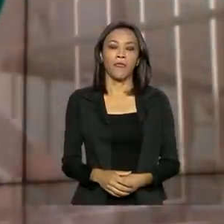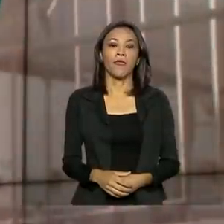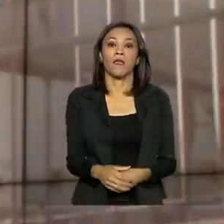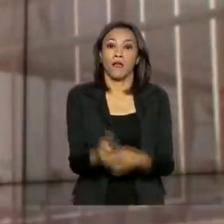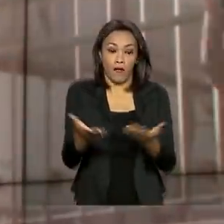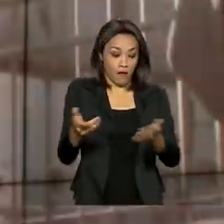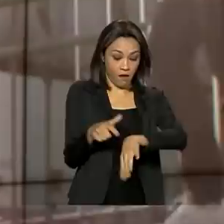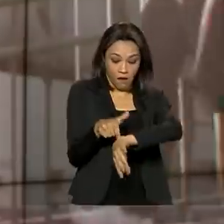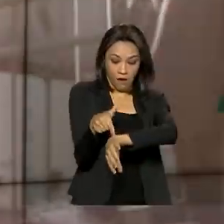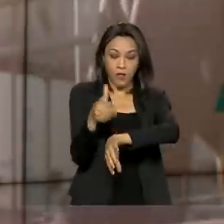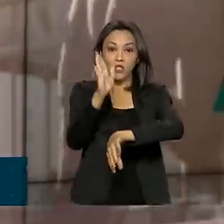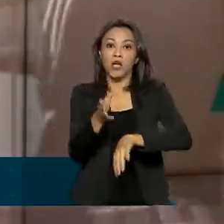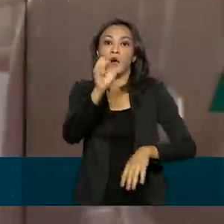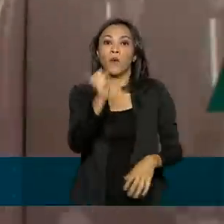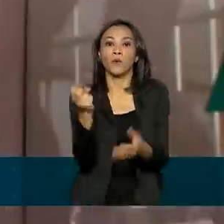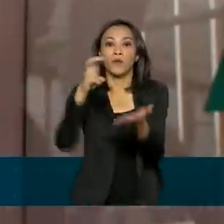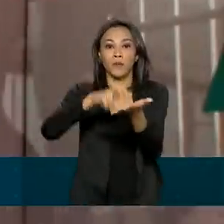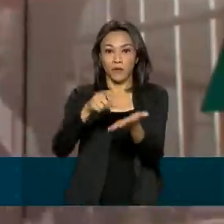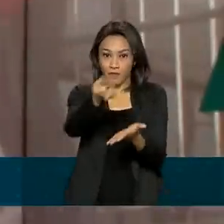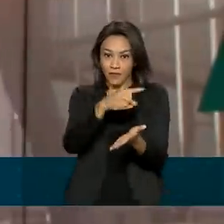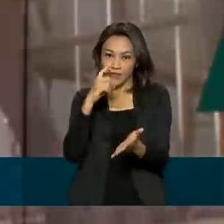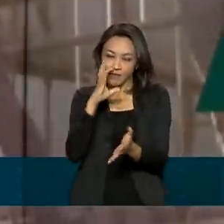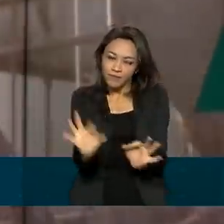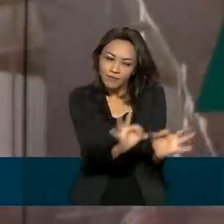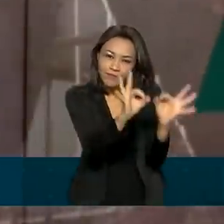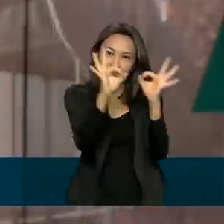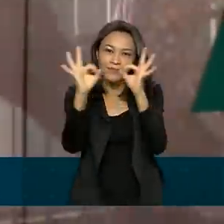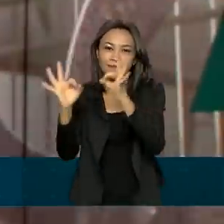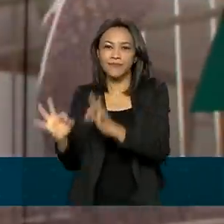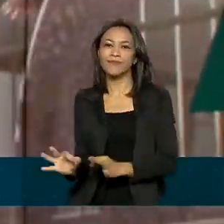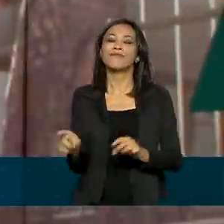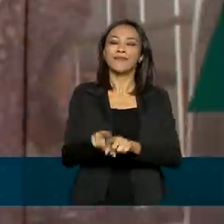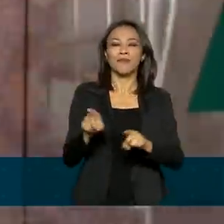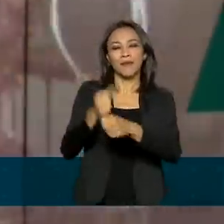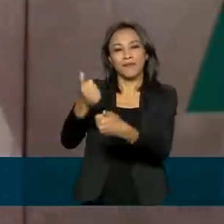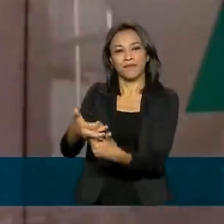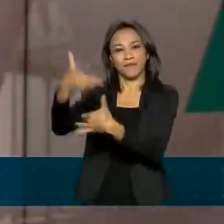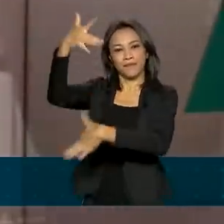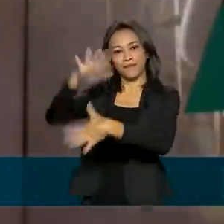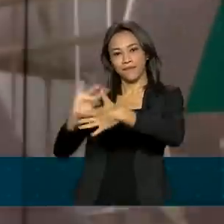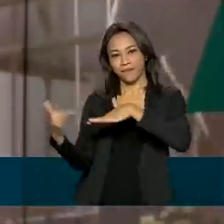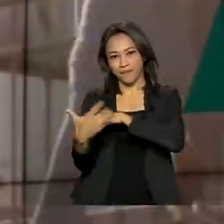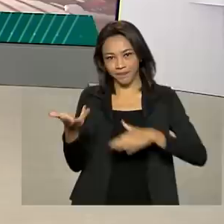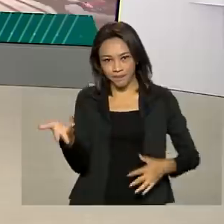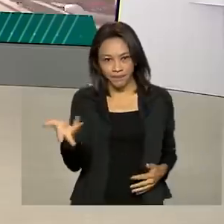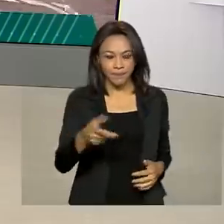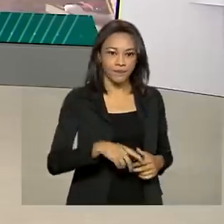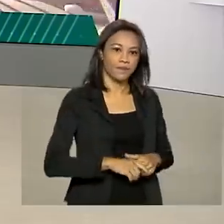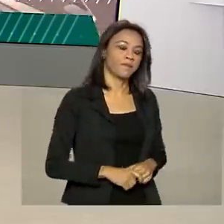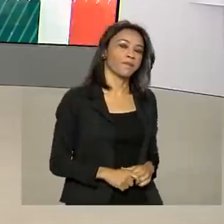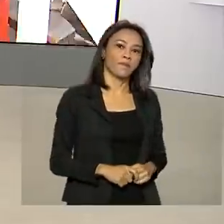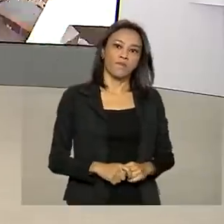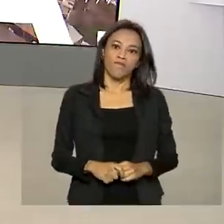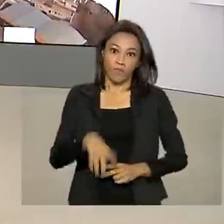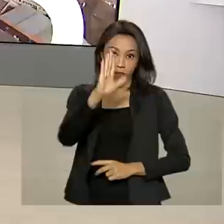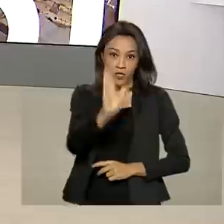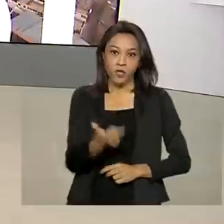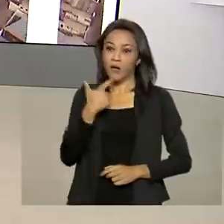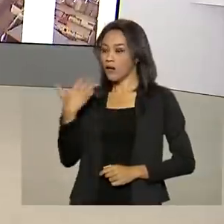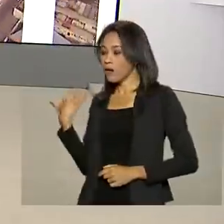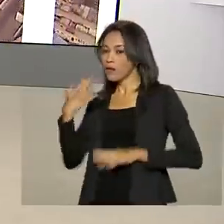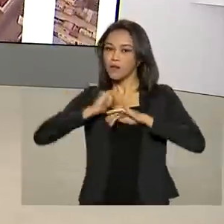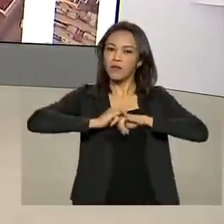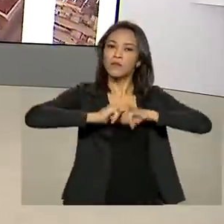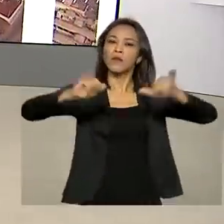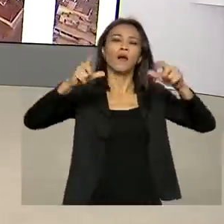Agora, 8 horas da manhã, você nos acompanha ao vivo também pelas redes sociais. Foi lançado no